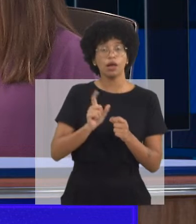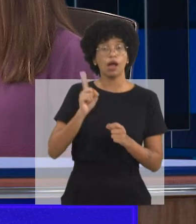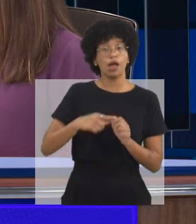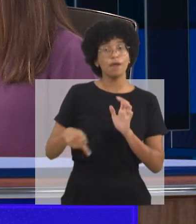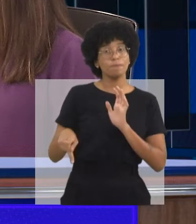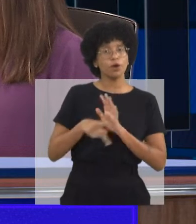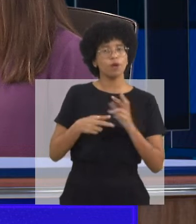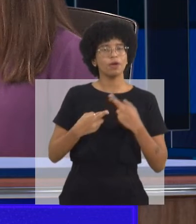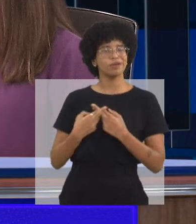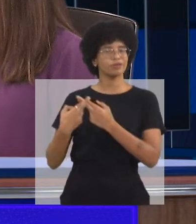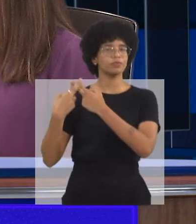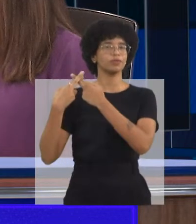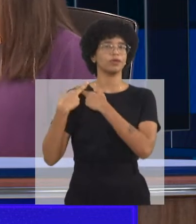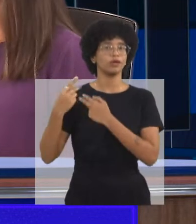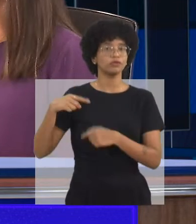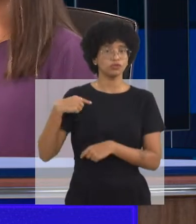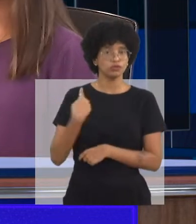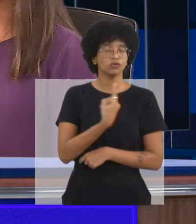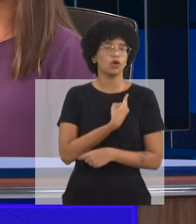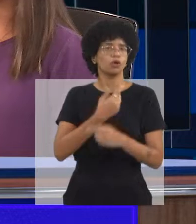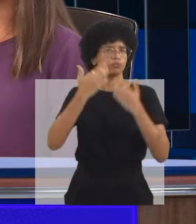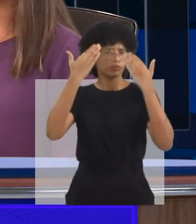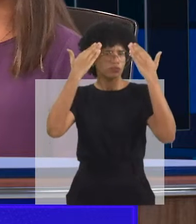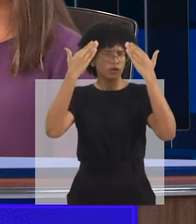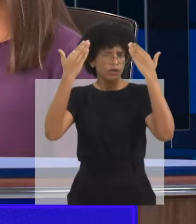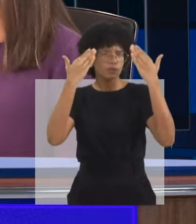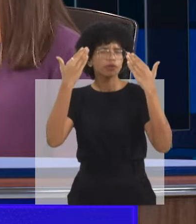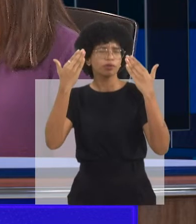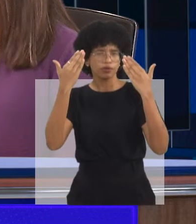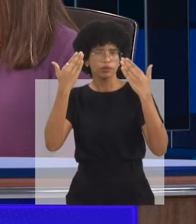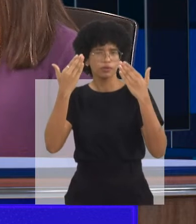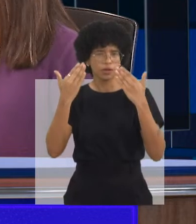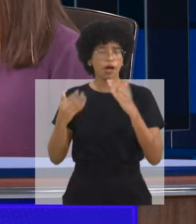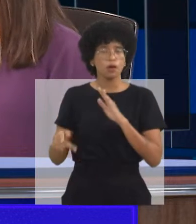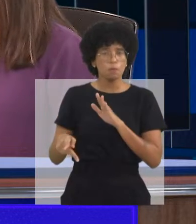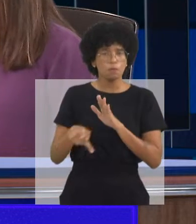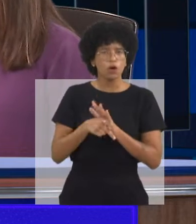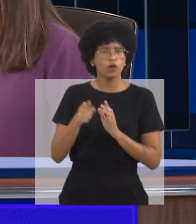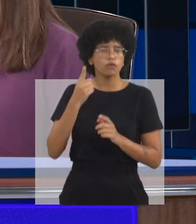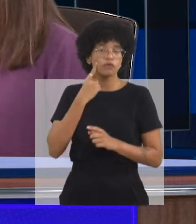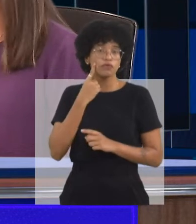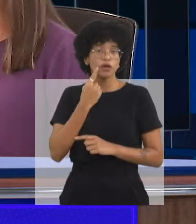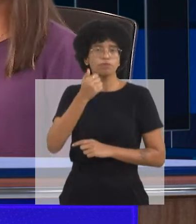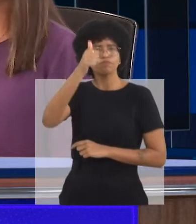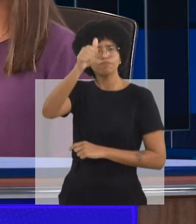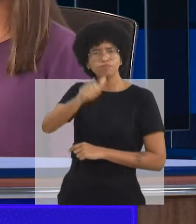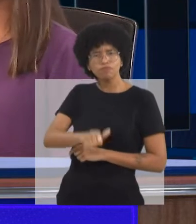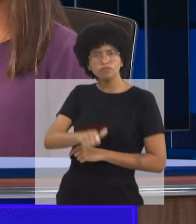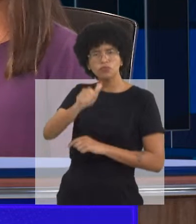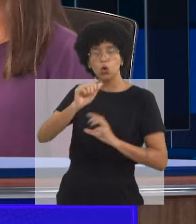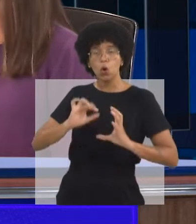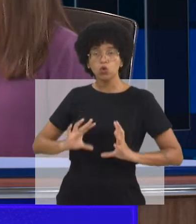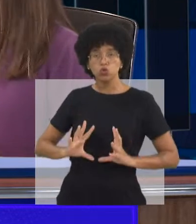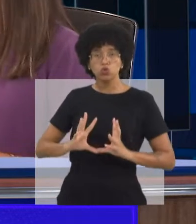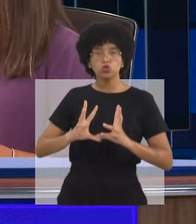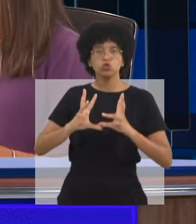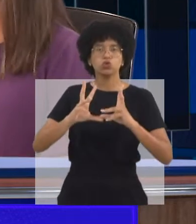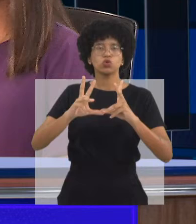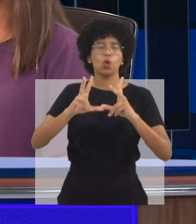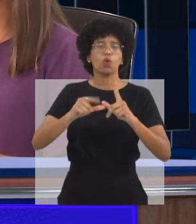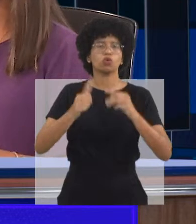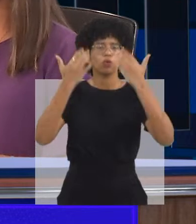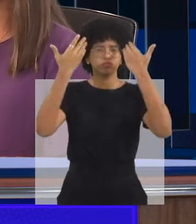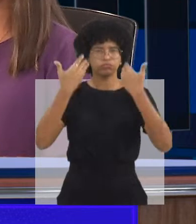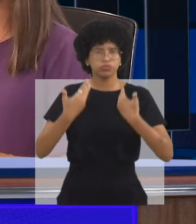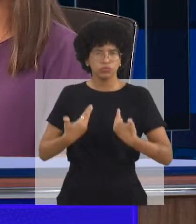que botam o pé na parede e acham que deve ser da maneira que eles... Não, tem família que chega determinando. Eu quero